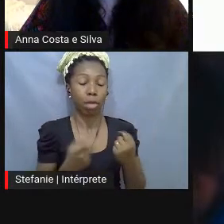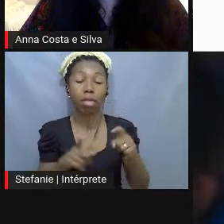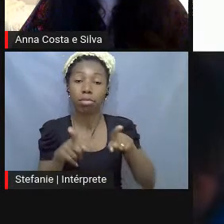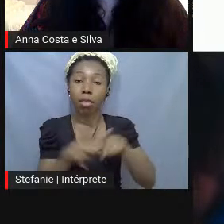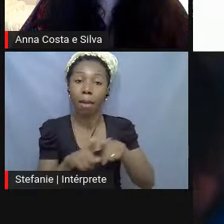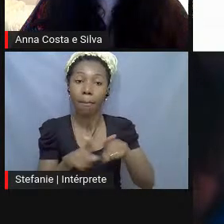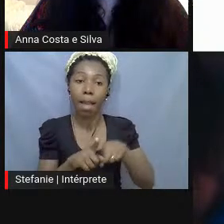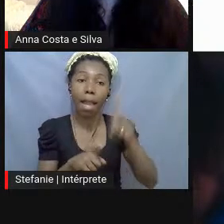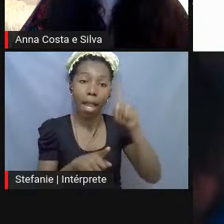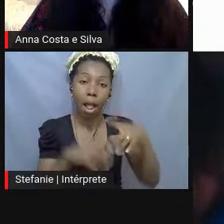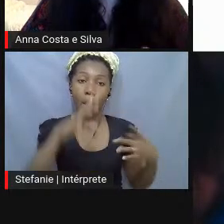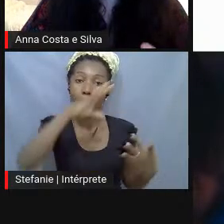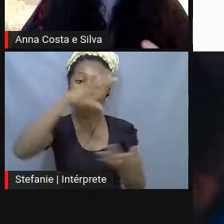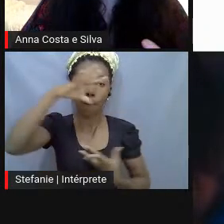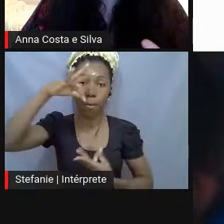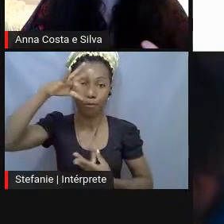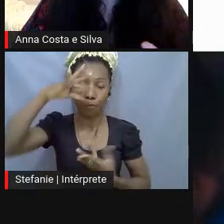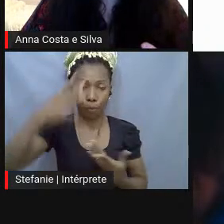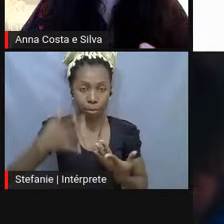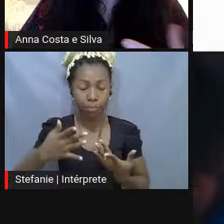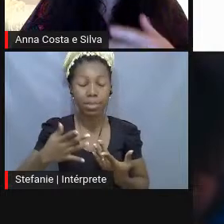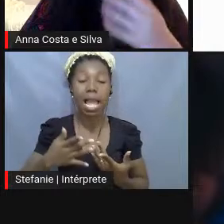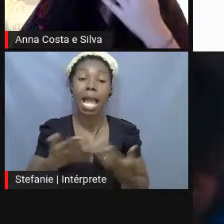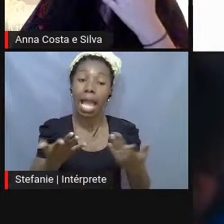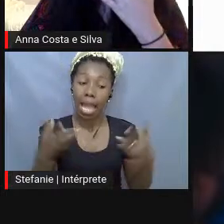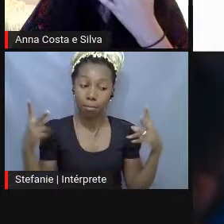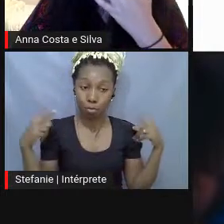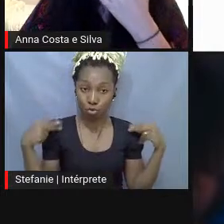fazia uma proposta de...